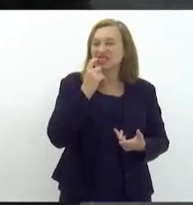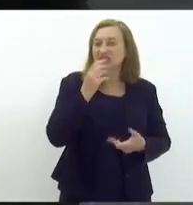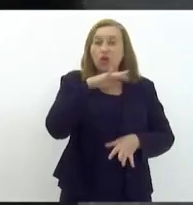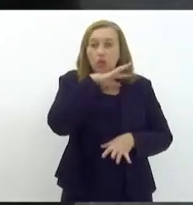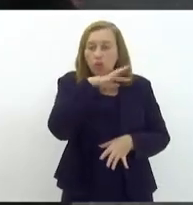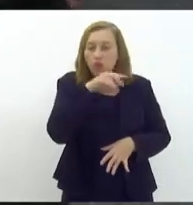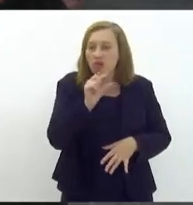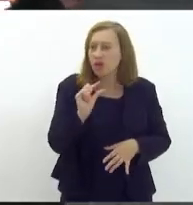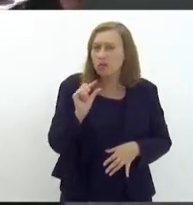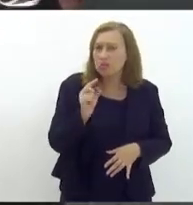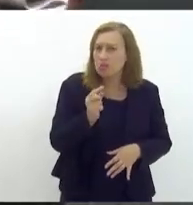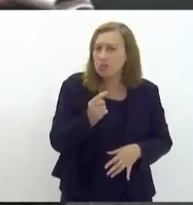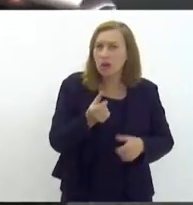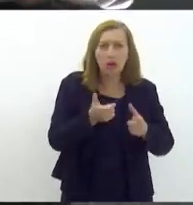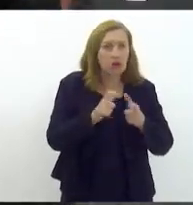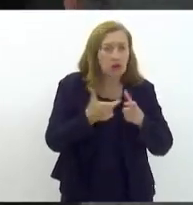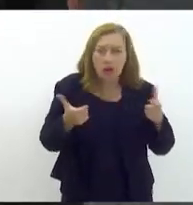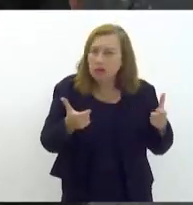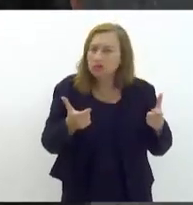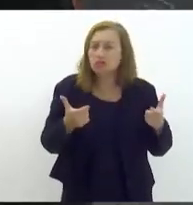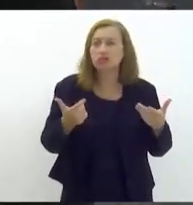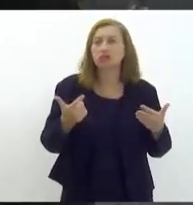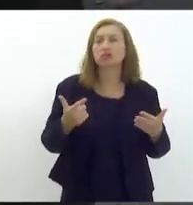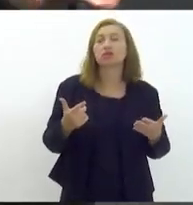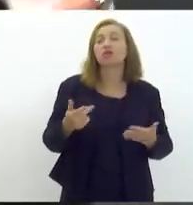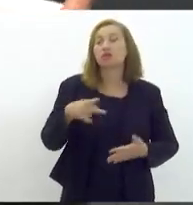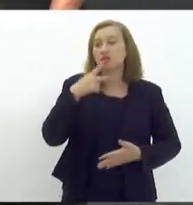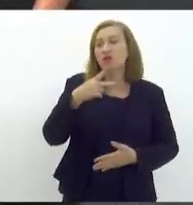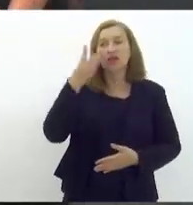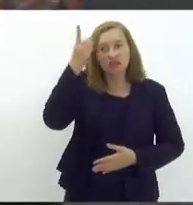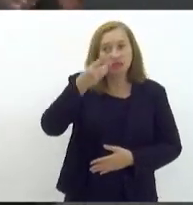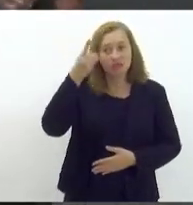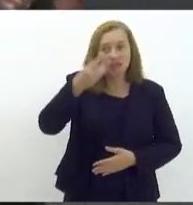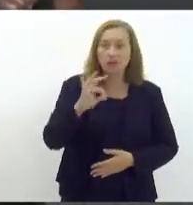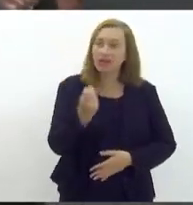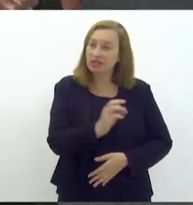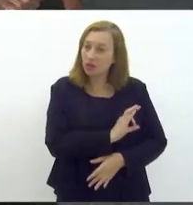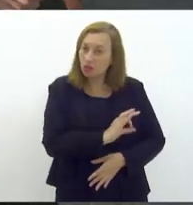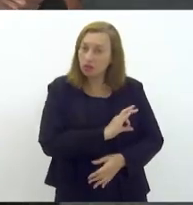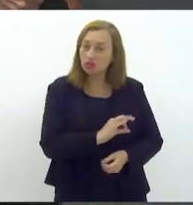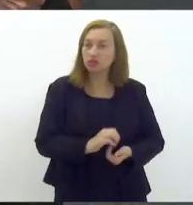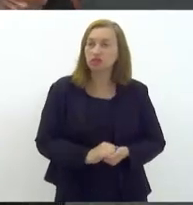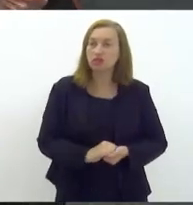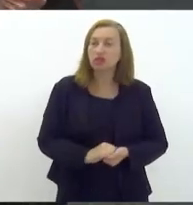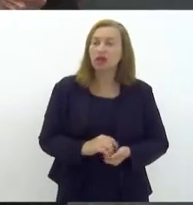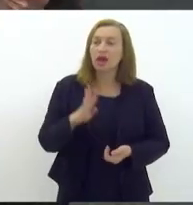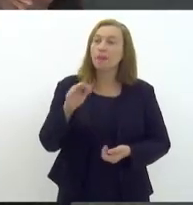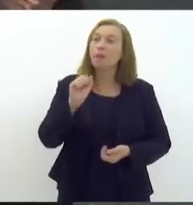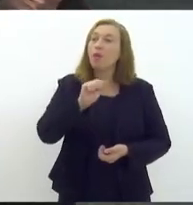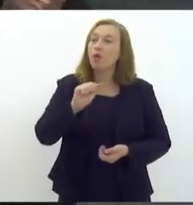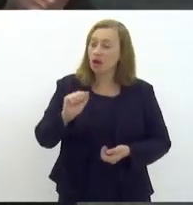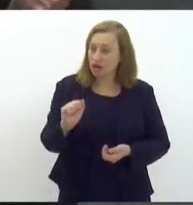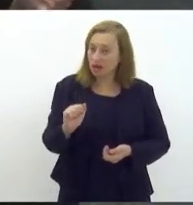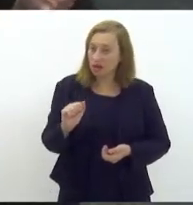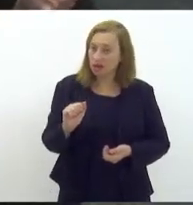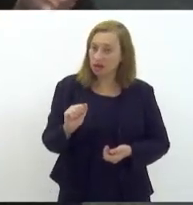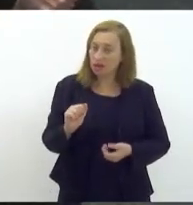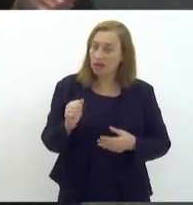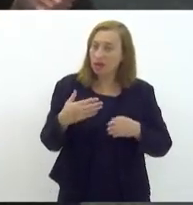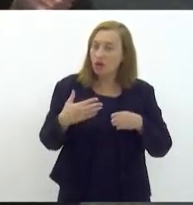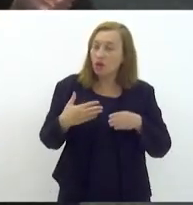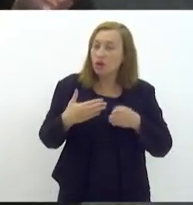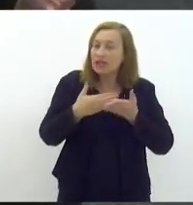não é pequeno, é enorme. E, como disse a deputada Marta Rocha, a boca acaba sendo uma porta de